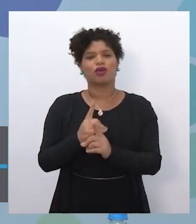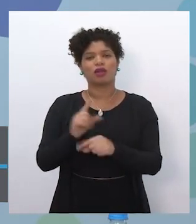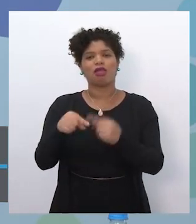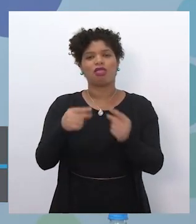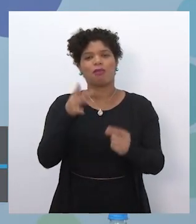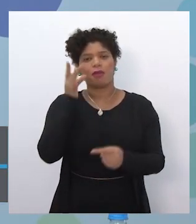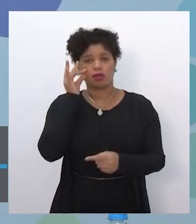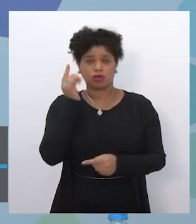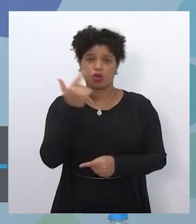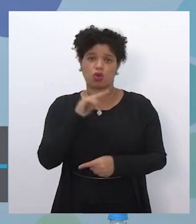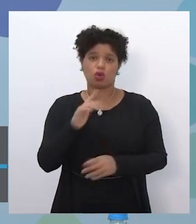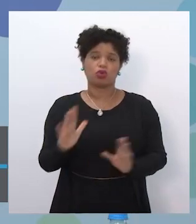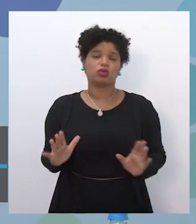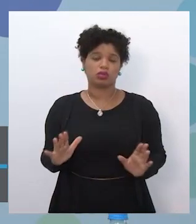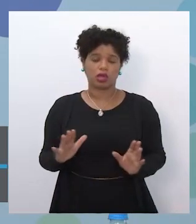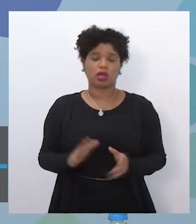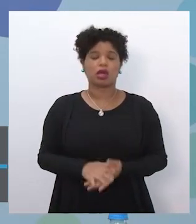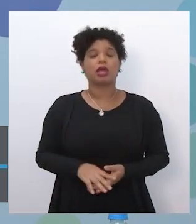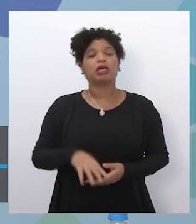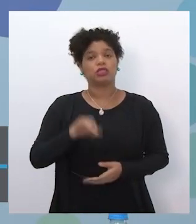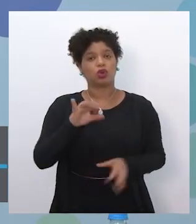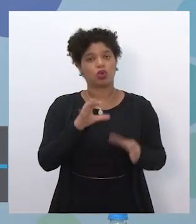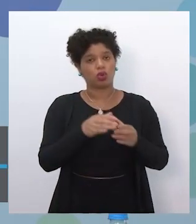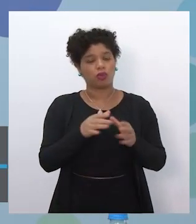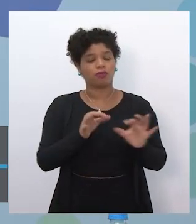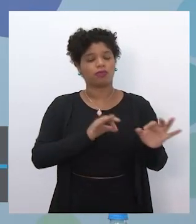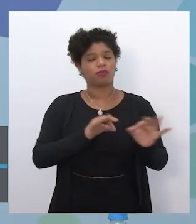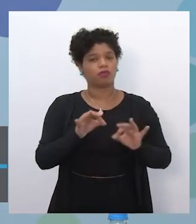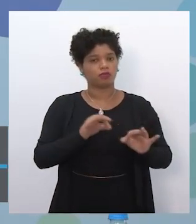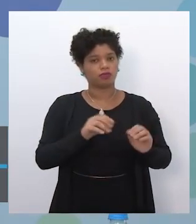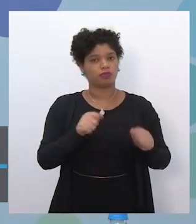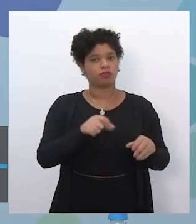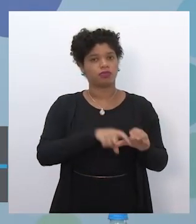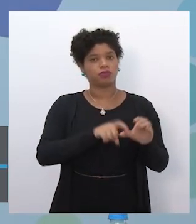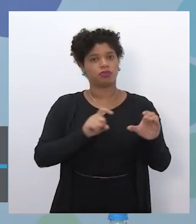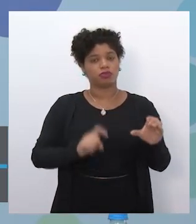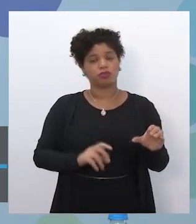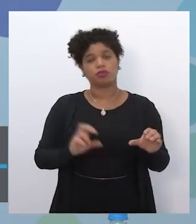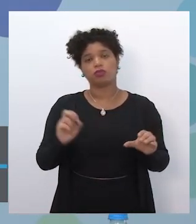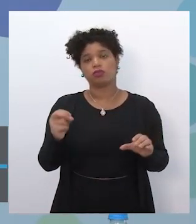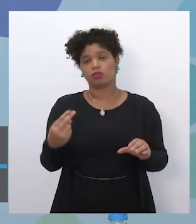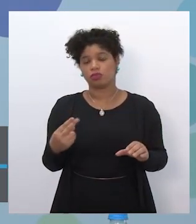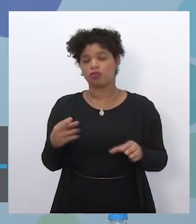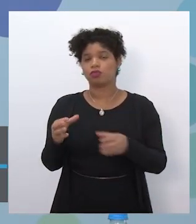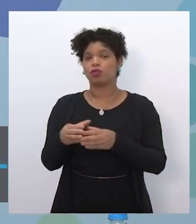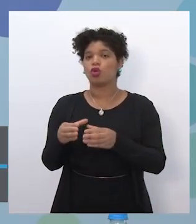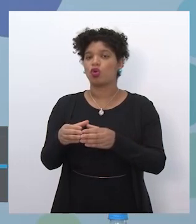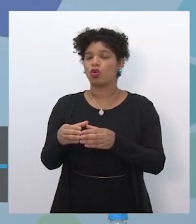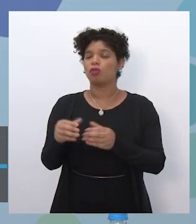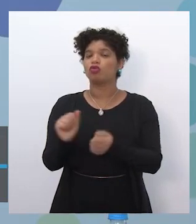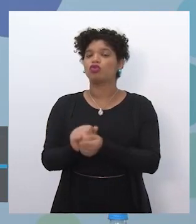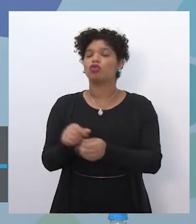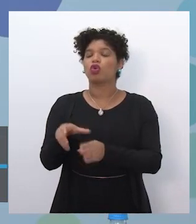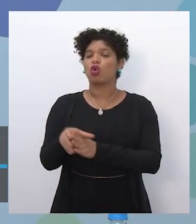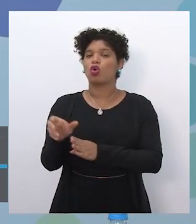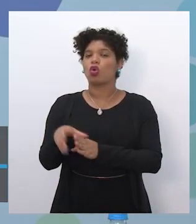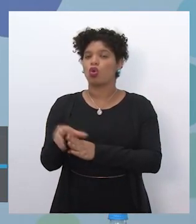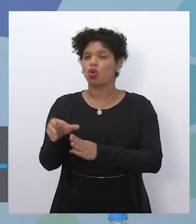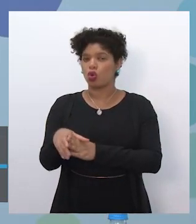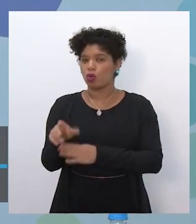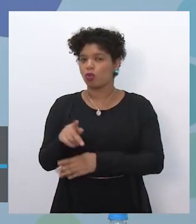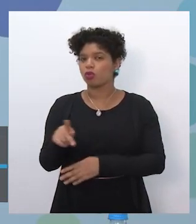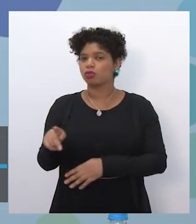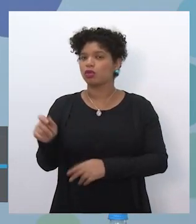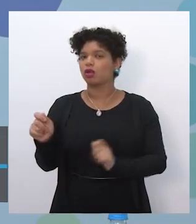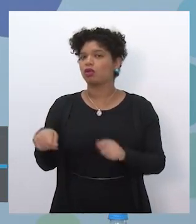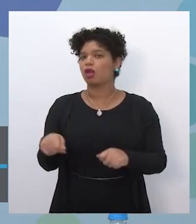seja os grupos organizados de forma mais autônoma, seja também com a mediação do professor durante essas duas aulas por